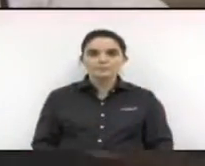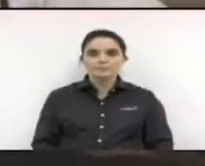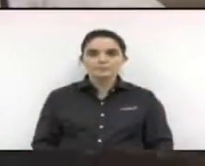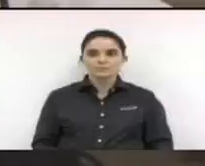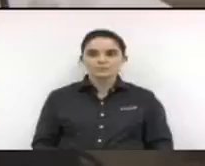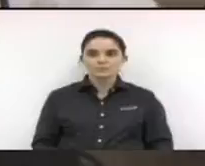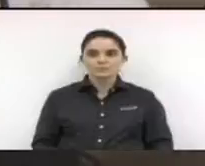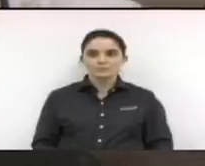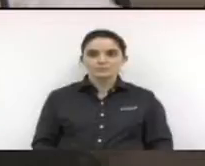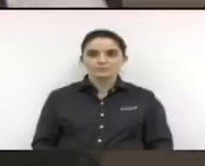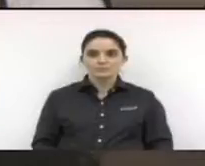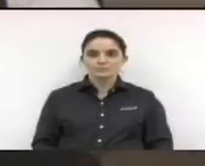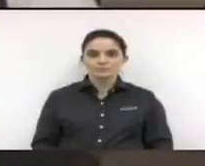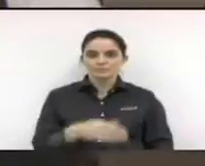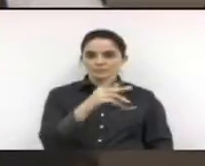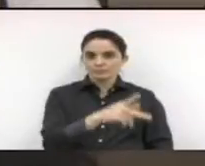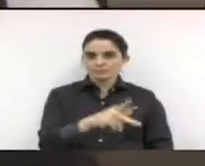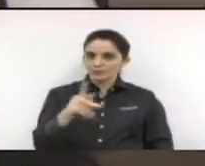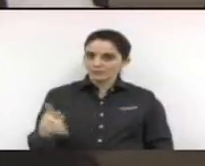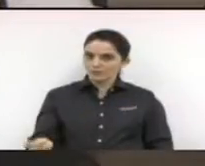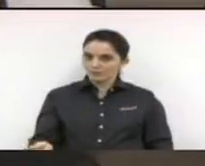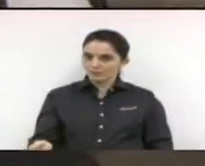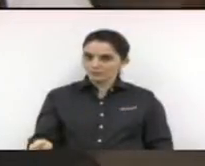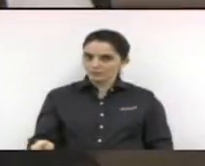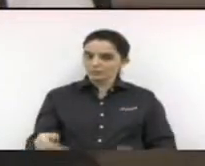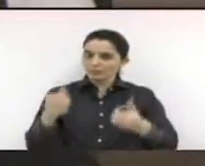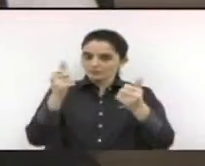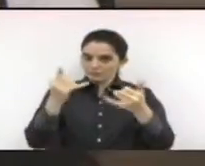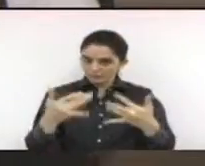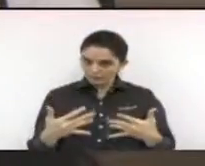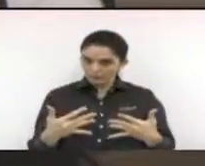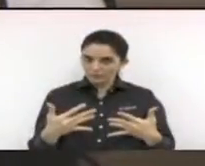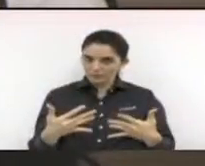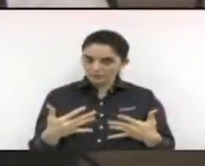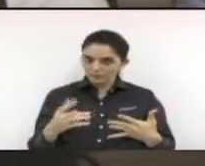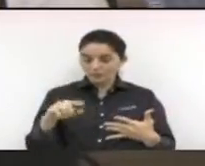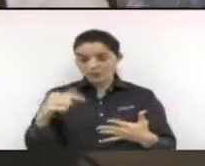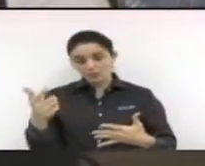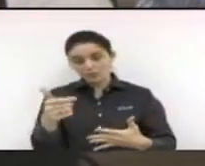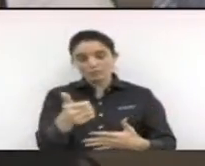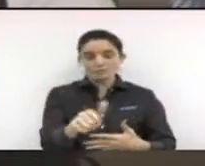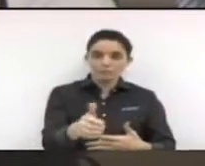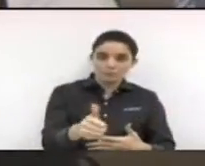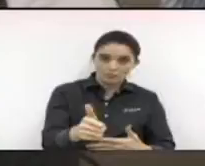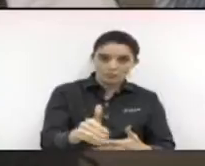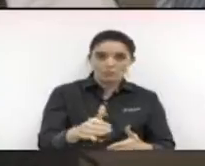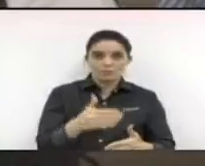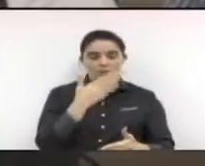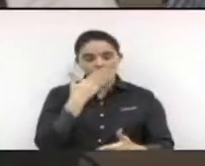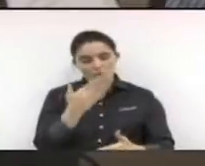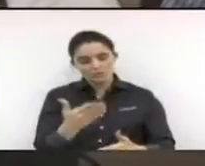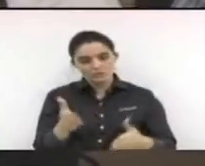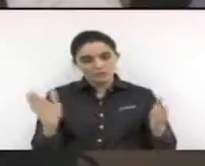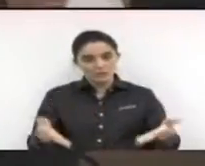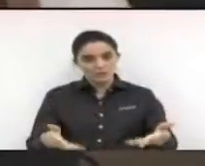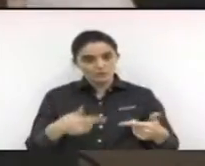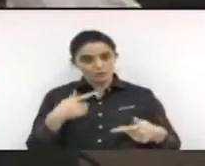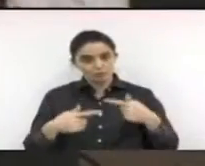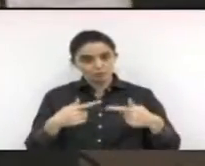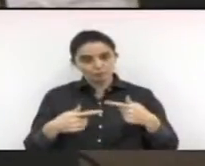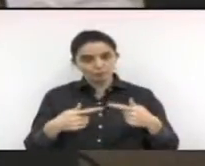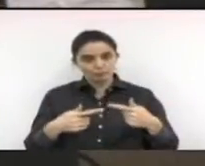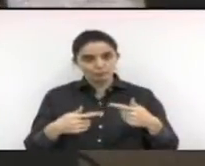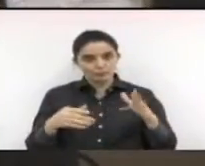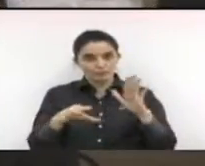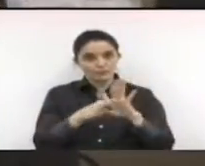Essa presidência comunica que assim que terminarmos, avaliaremos o pedido de vossa excelência. Está em discussão a emenda